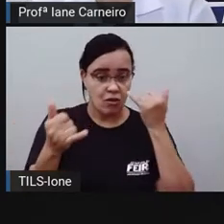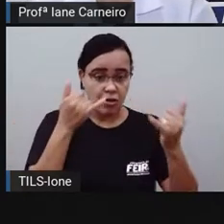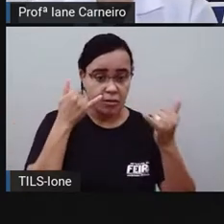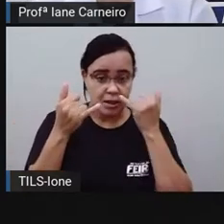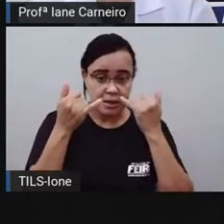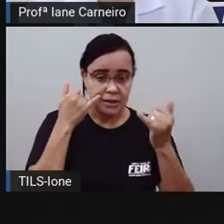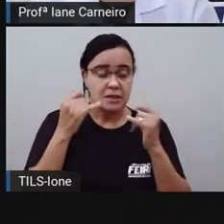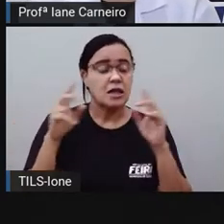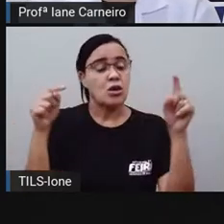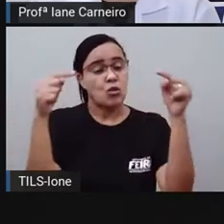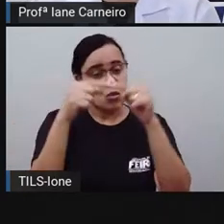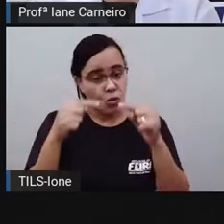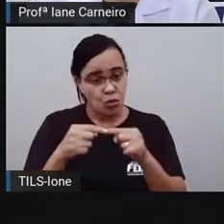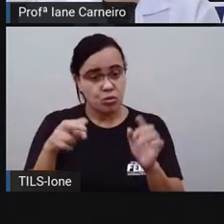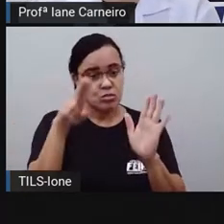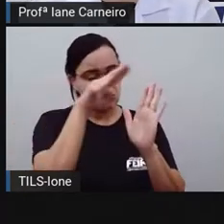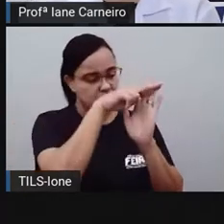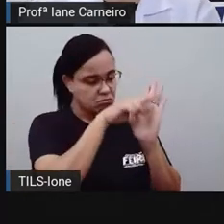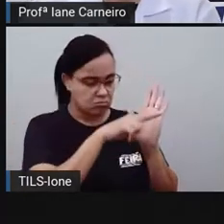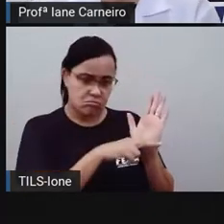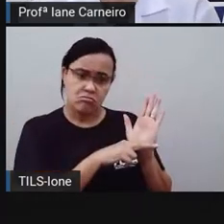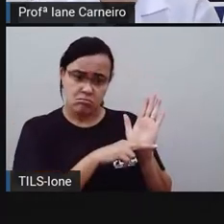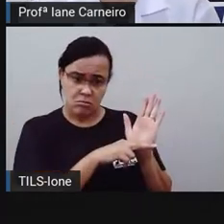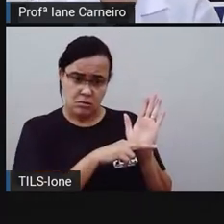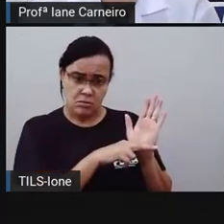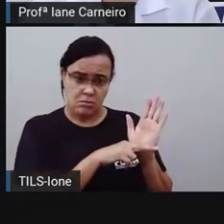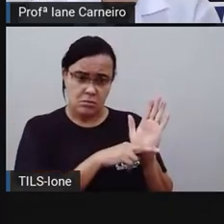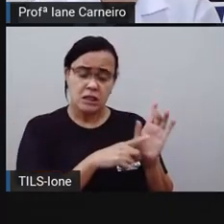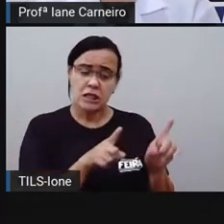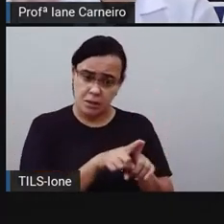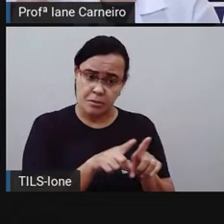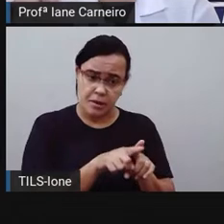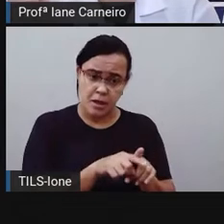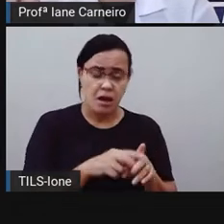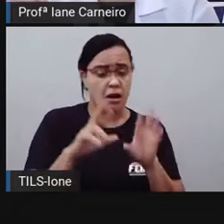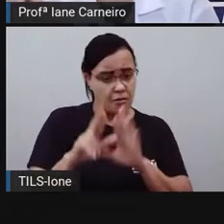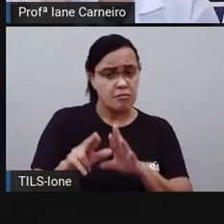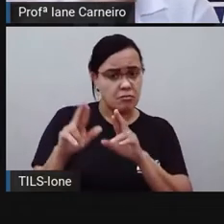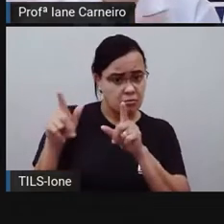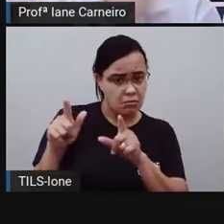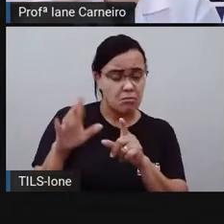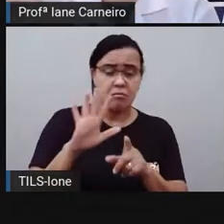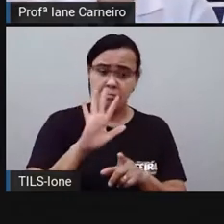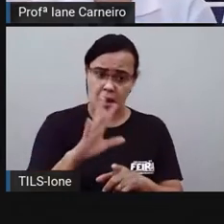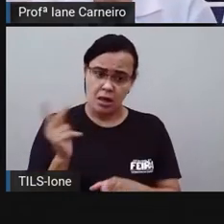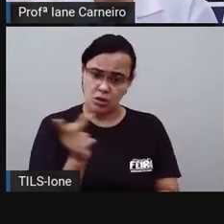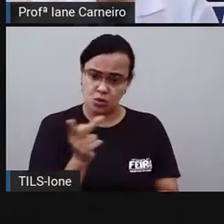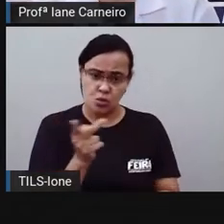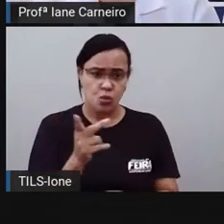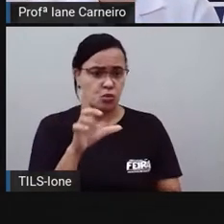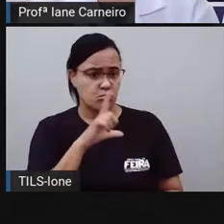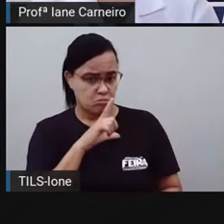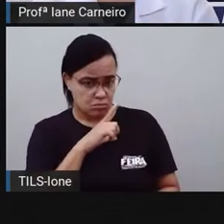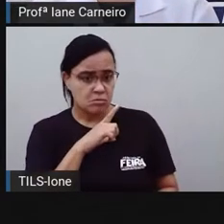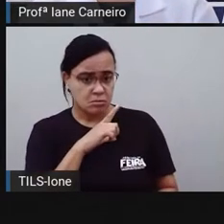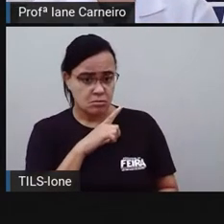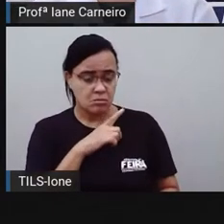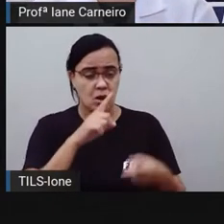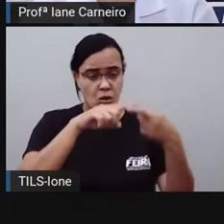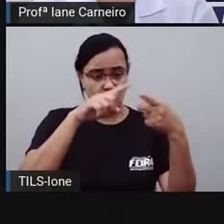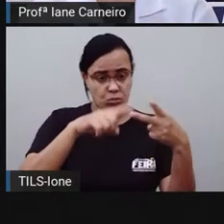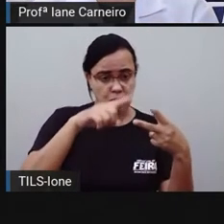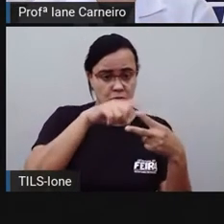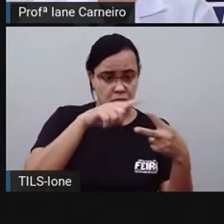receita, né? Um pouco diferente da anterior, mas traz esses dois elementos, ingredientes e modo de